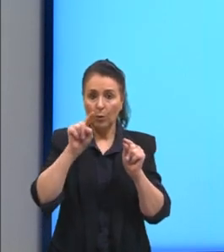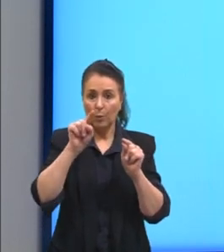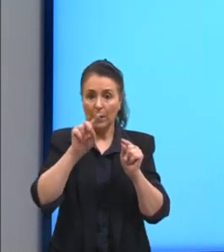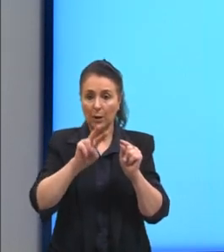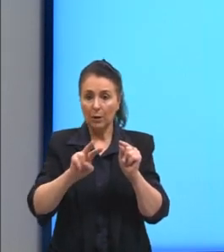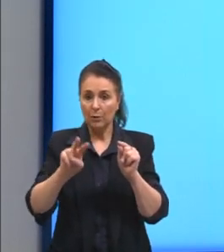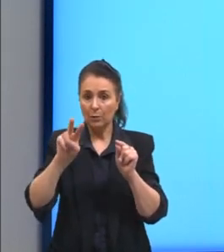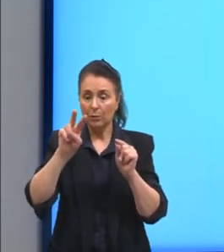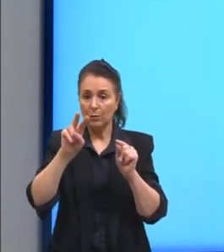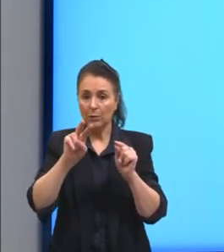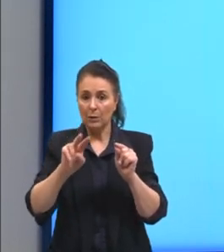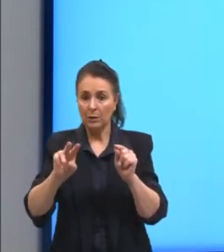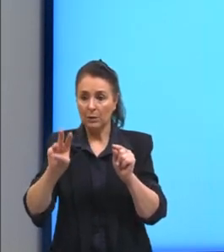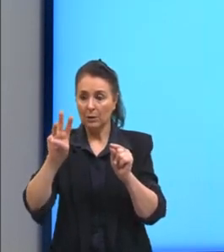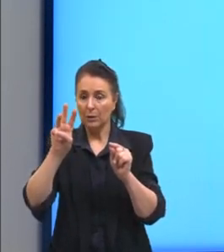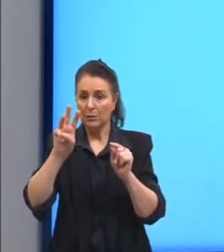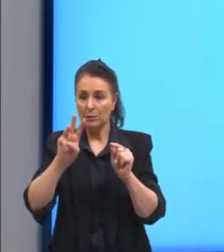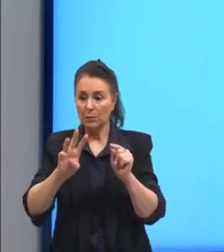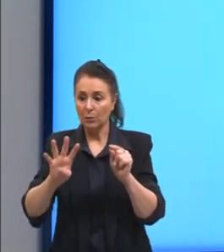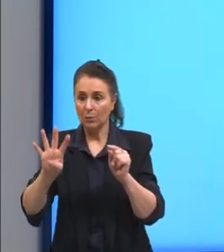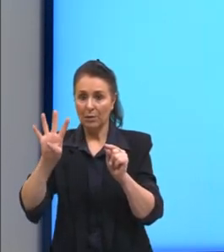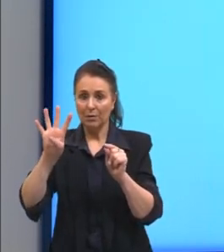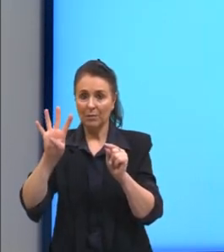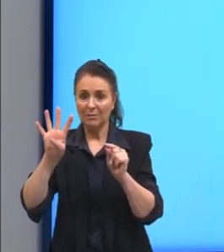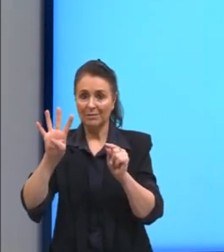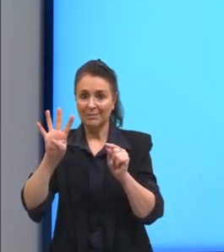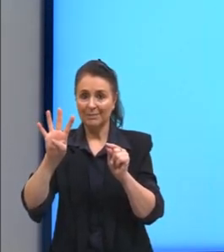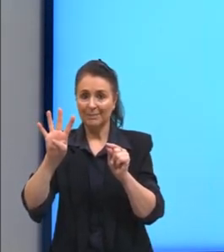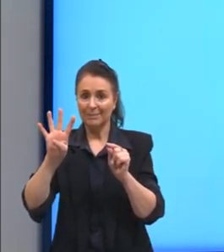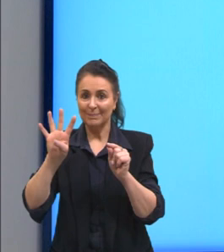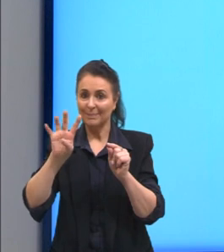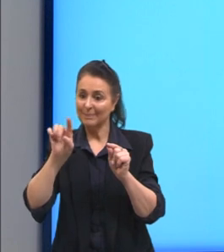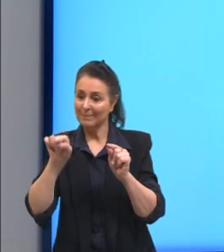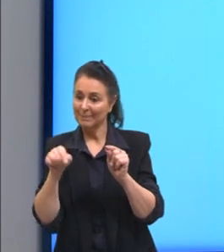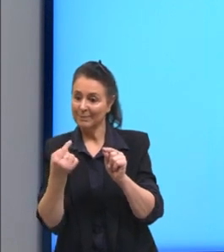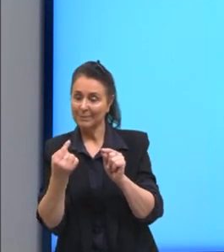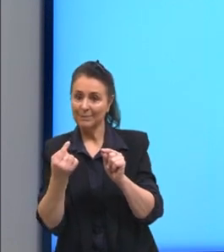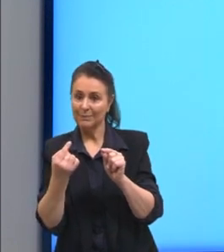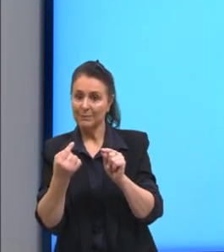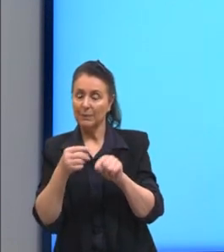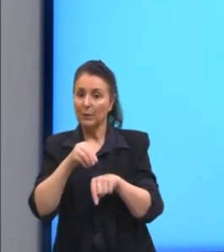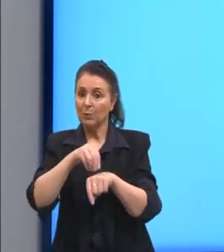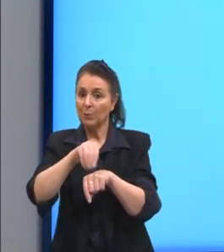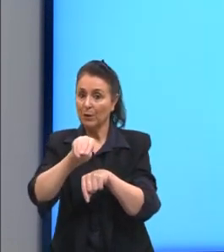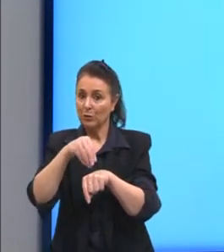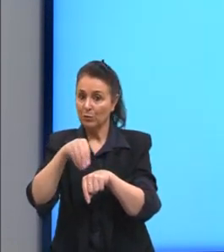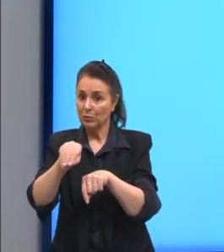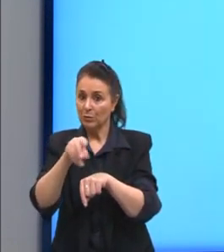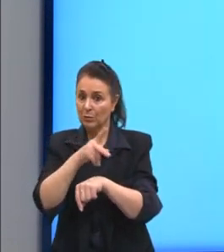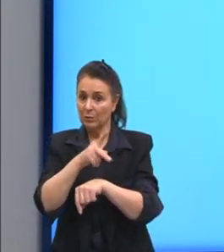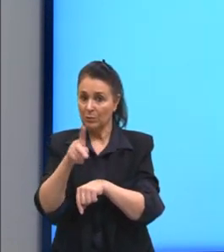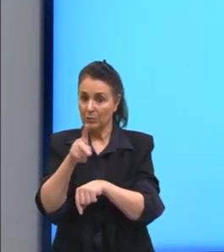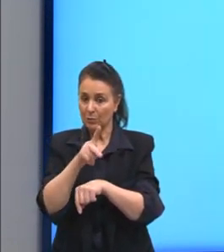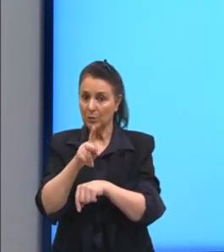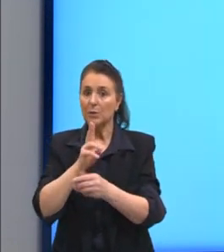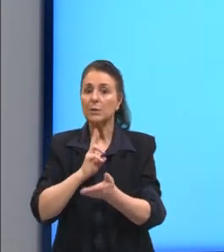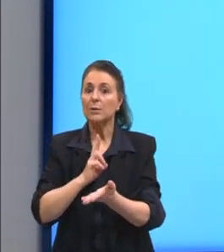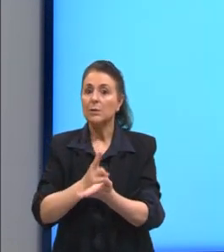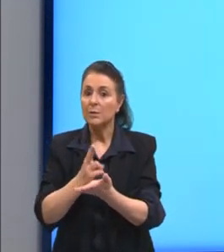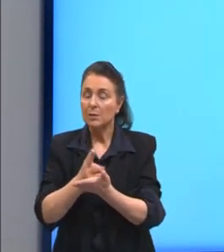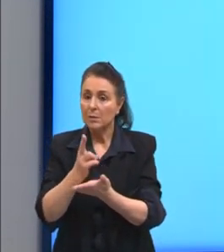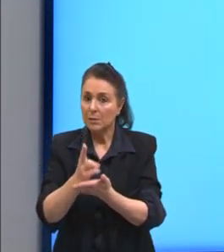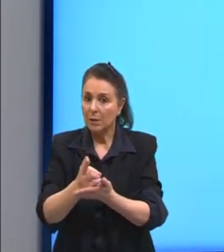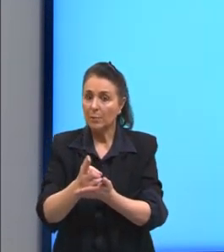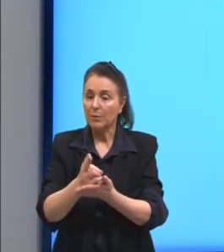2, 3, 4 casas decimais. Uma dica que eu deixo para vocês, tá? Sempre que nós